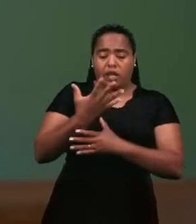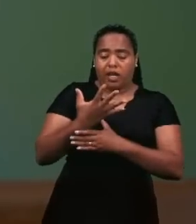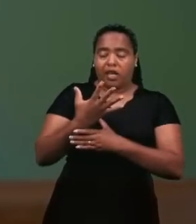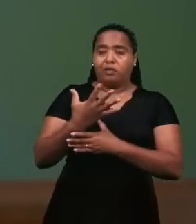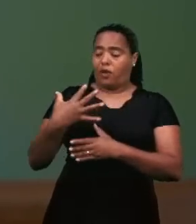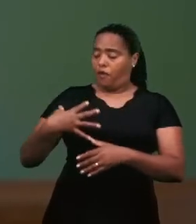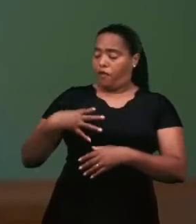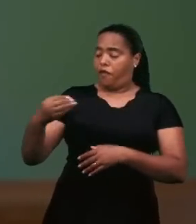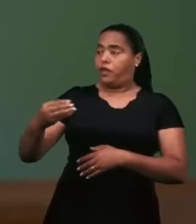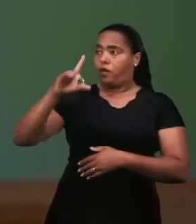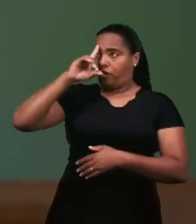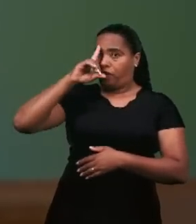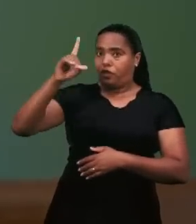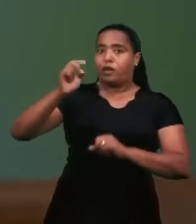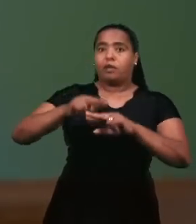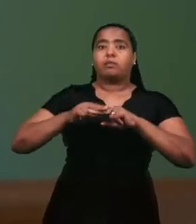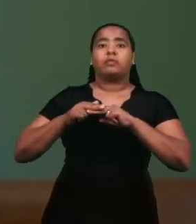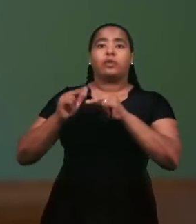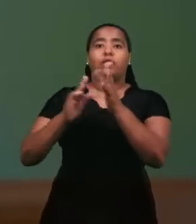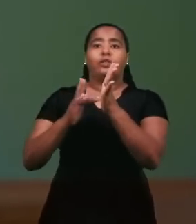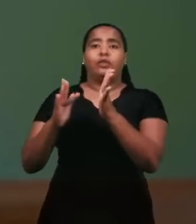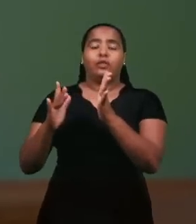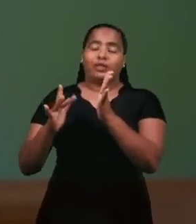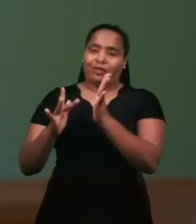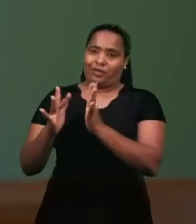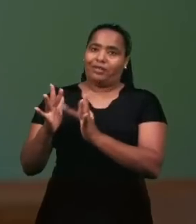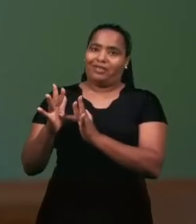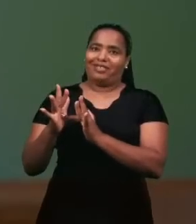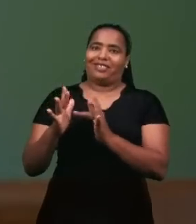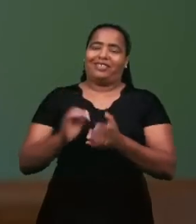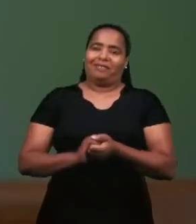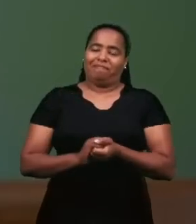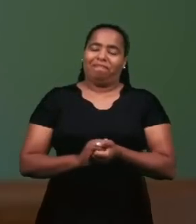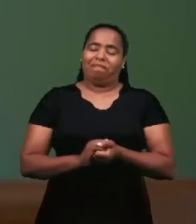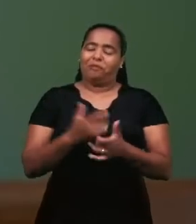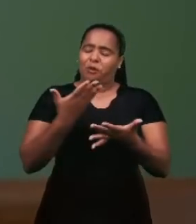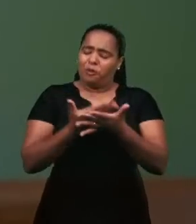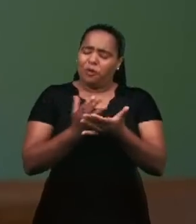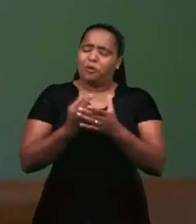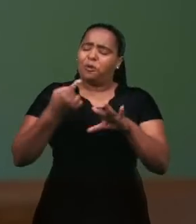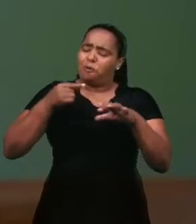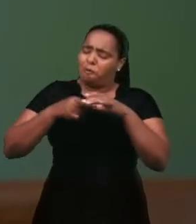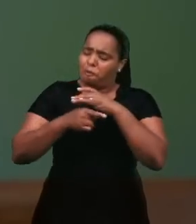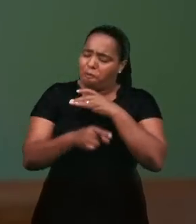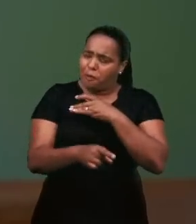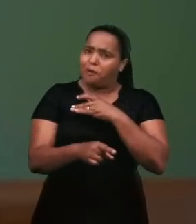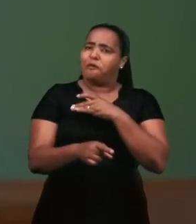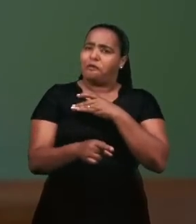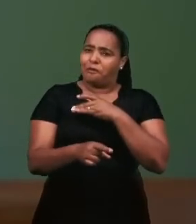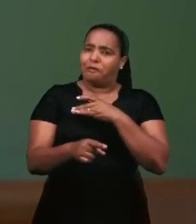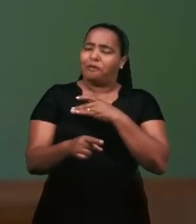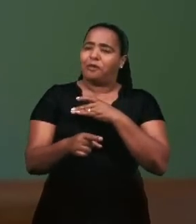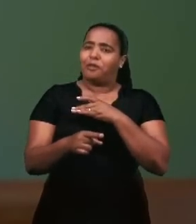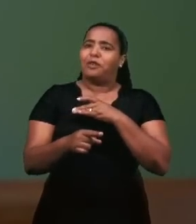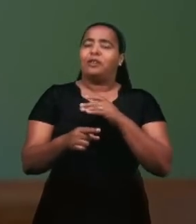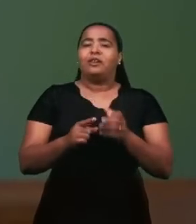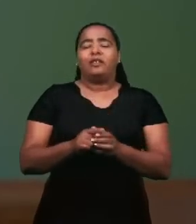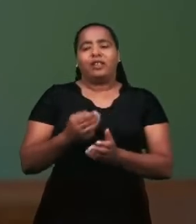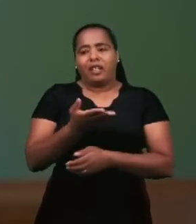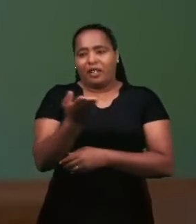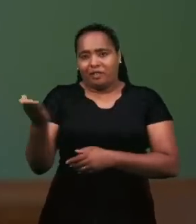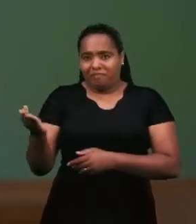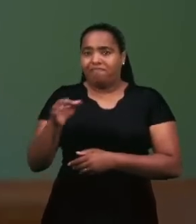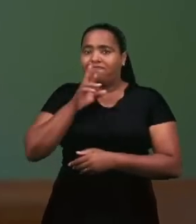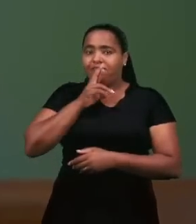Deus em Jesus Cristo. Colocação muito bem feita, estudo muito profundo que os nossos irmãos fizeram da